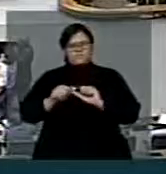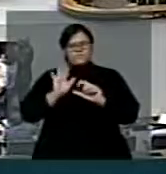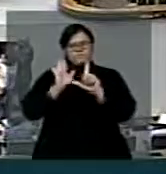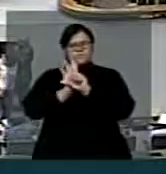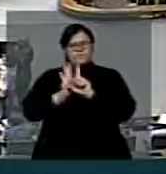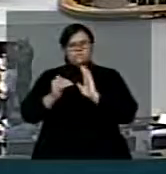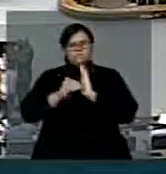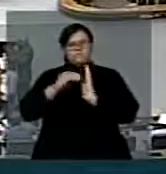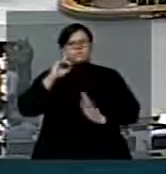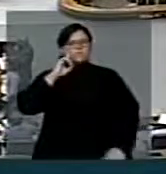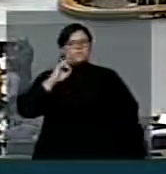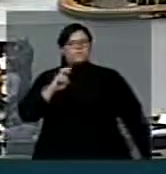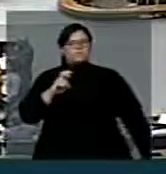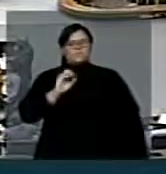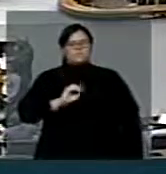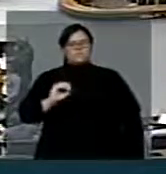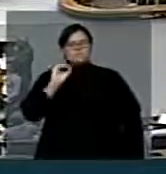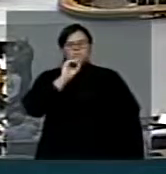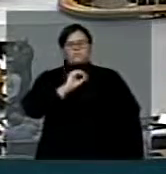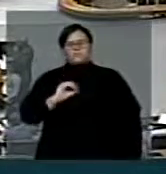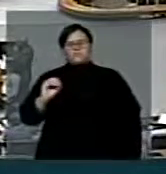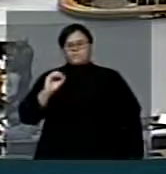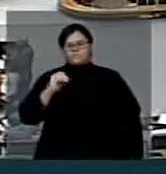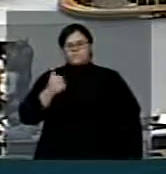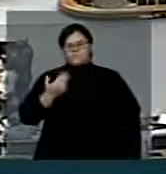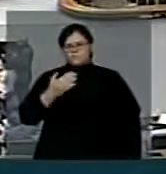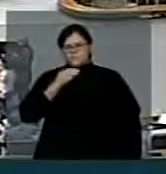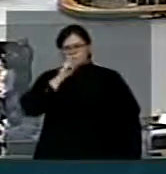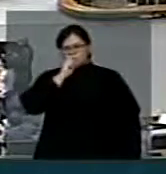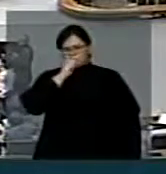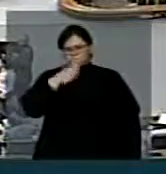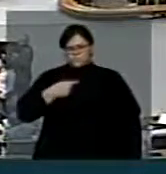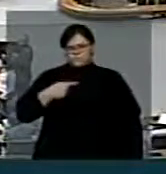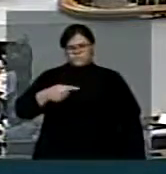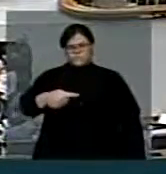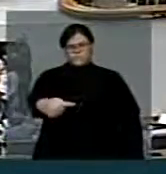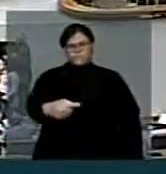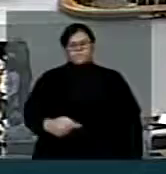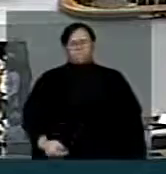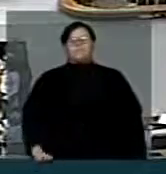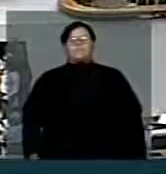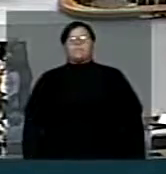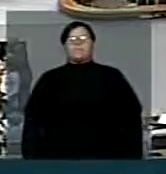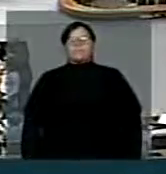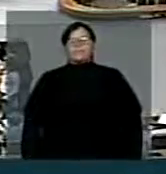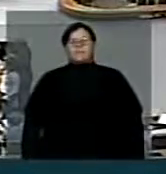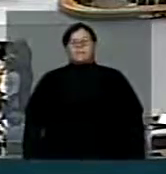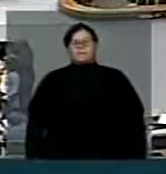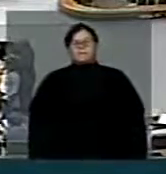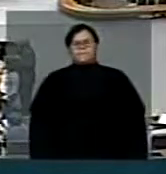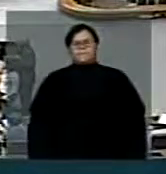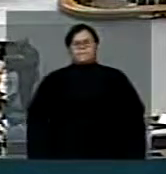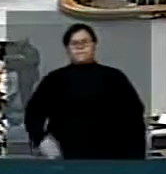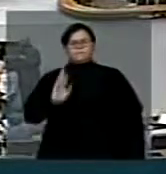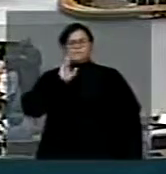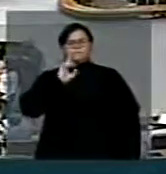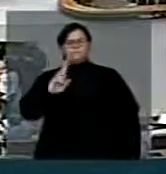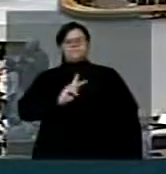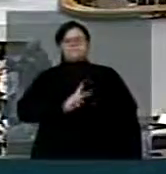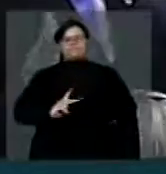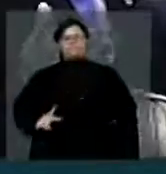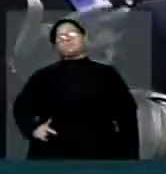o próximo dia 5 de outubro, ou seja, o próximo sábado. A pauta, senhor presidente, publicada para essa casa